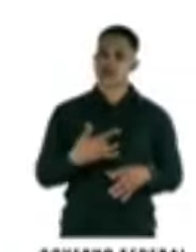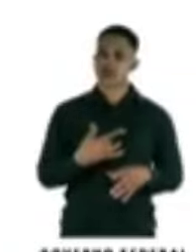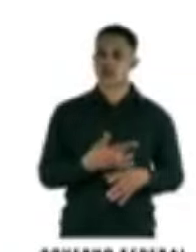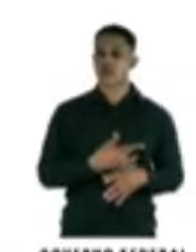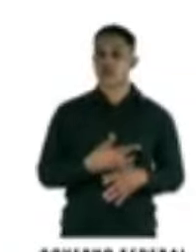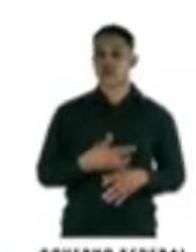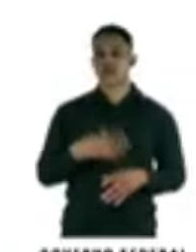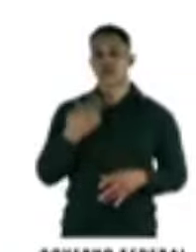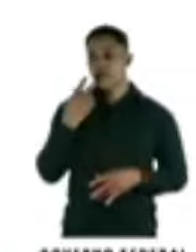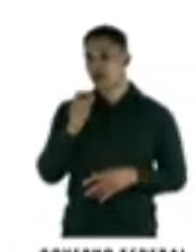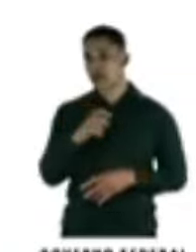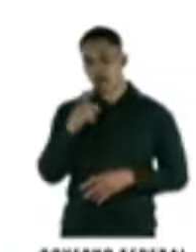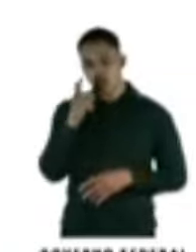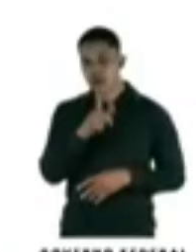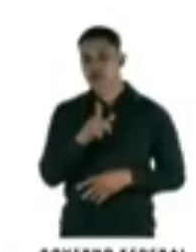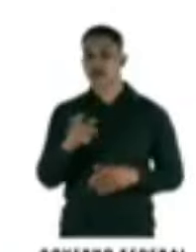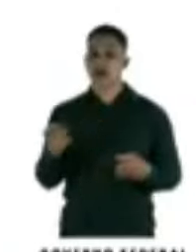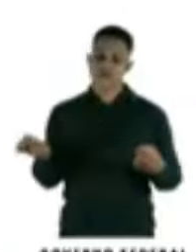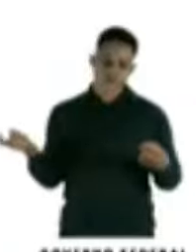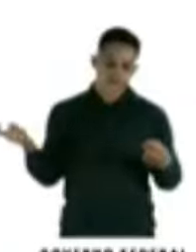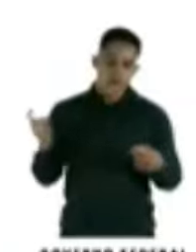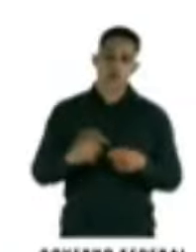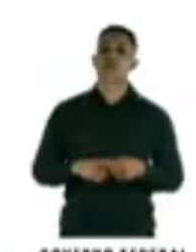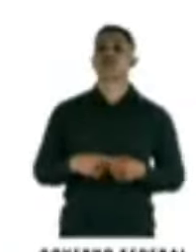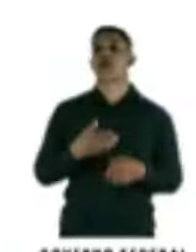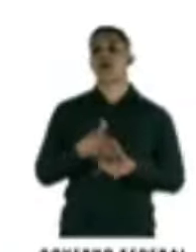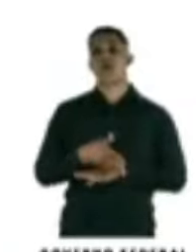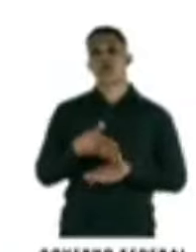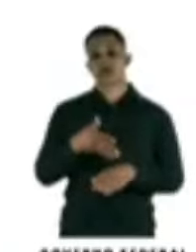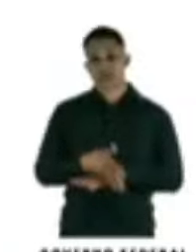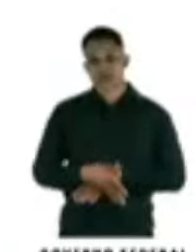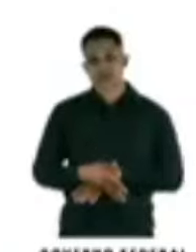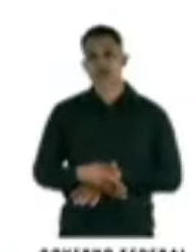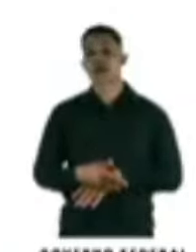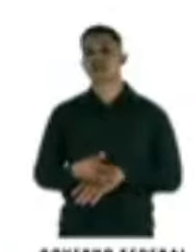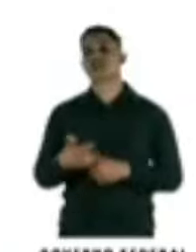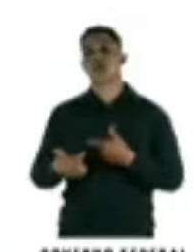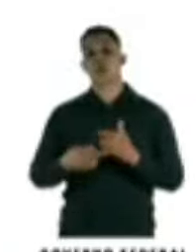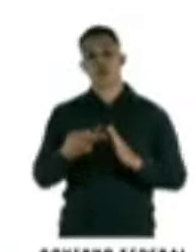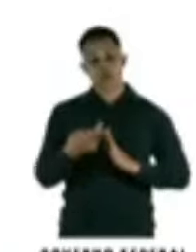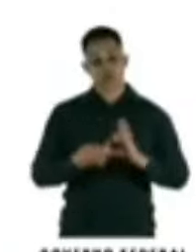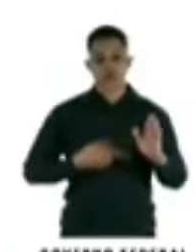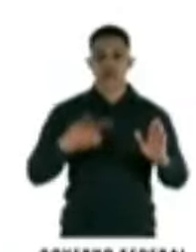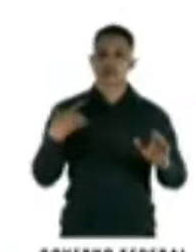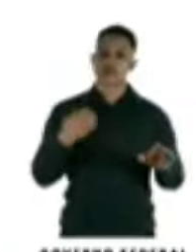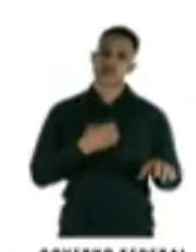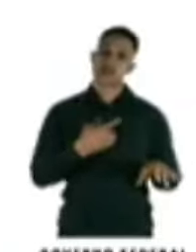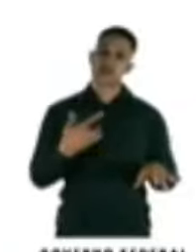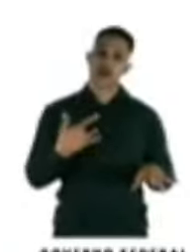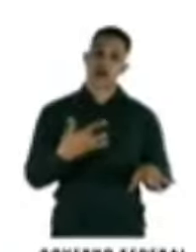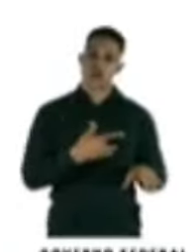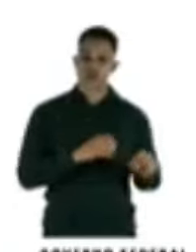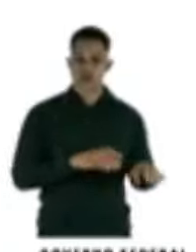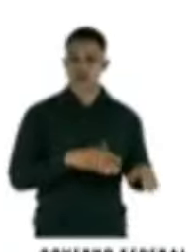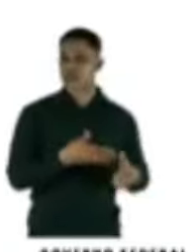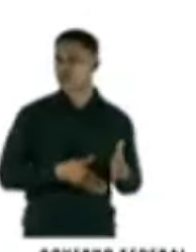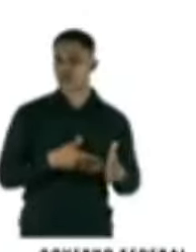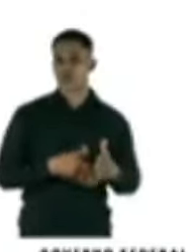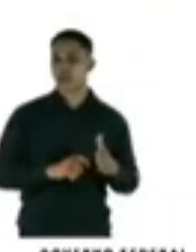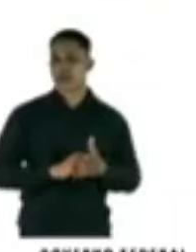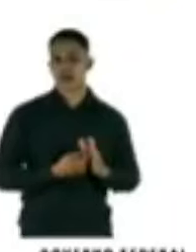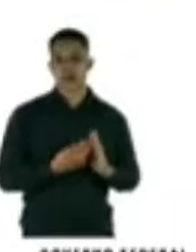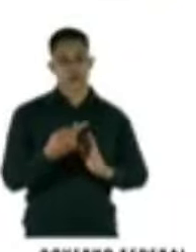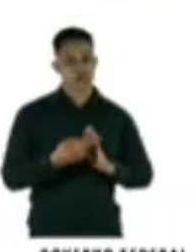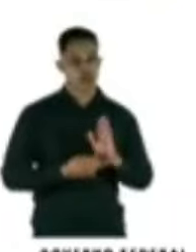para que elas consigam retomar o seu acesso ao serviço de saúde e educação e não ter impacto no benefício